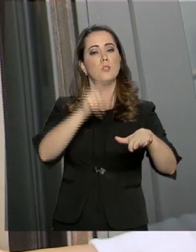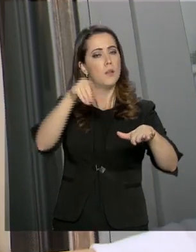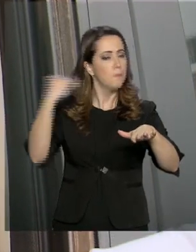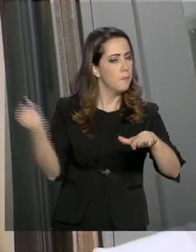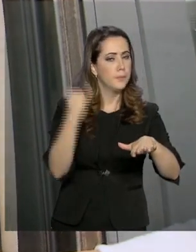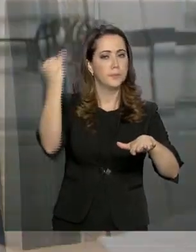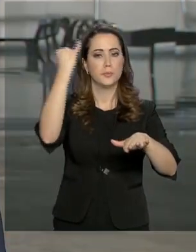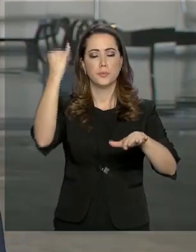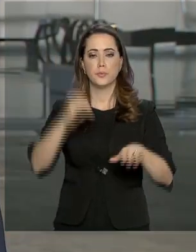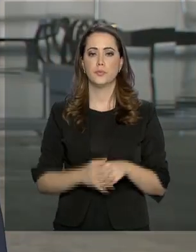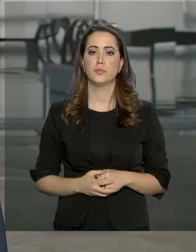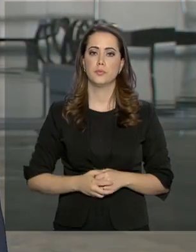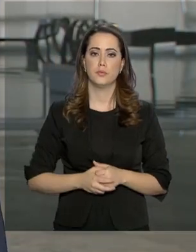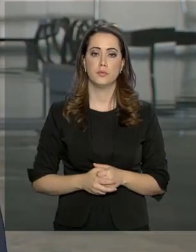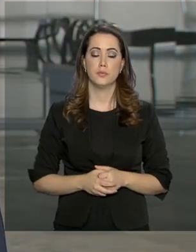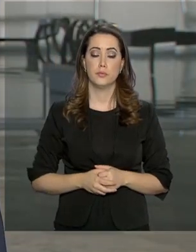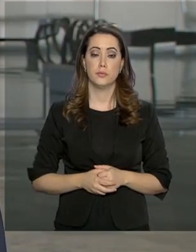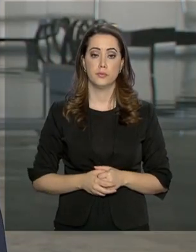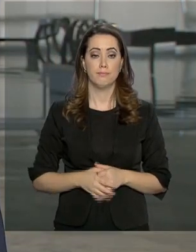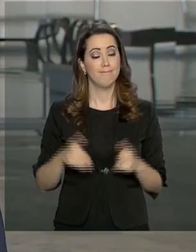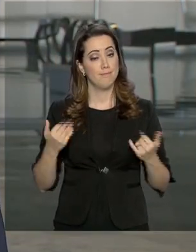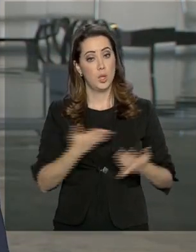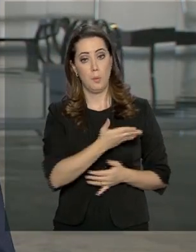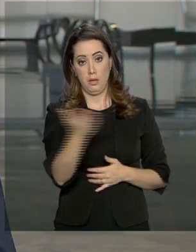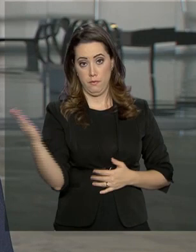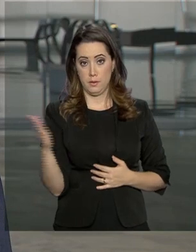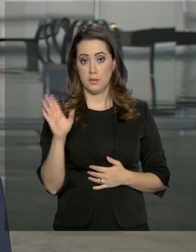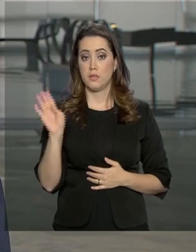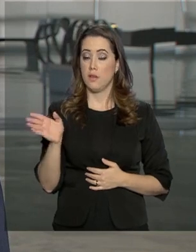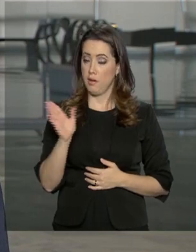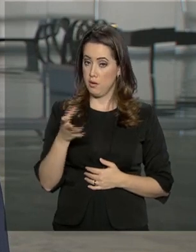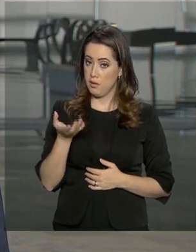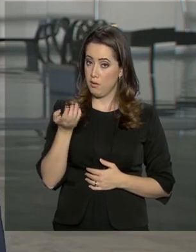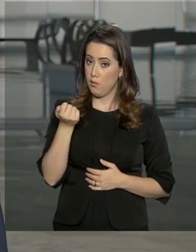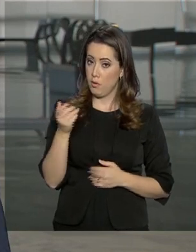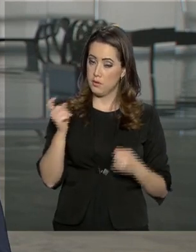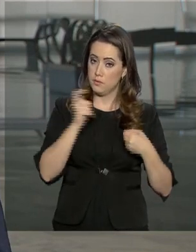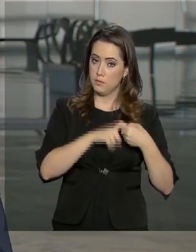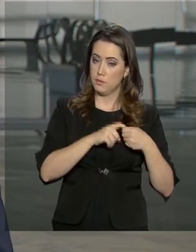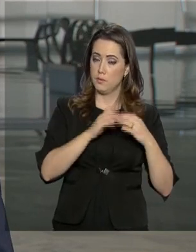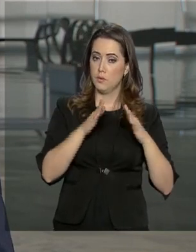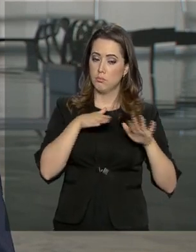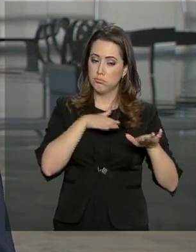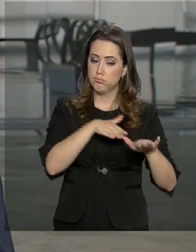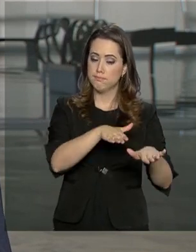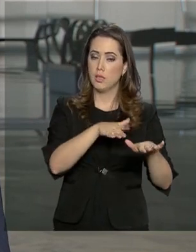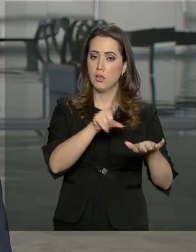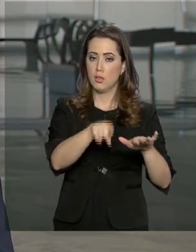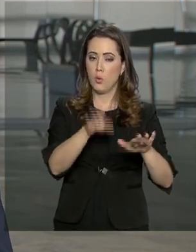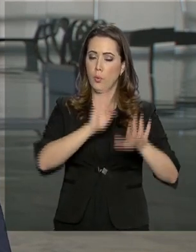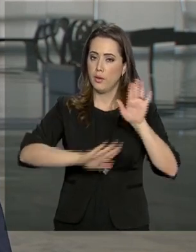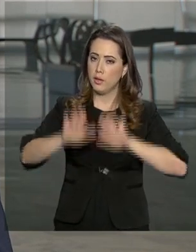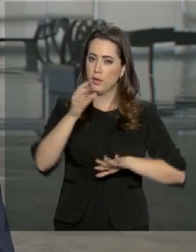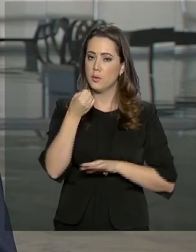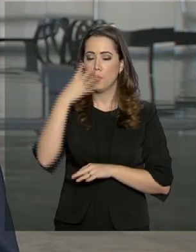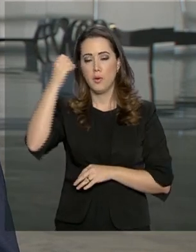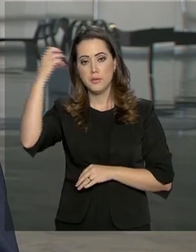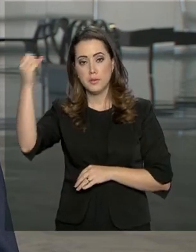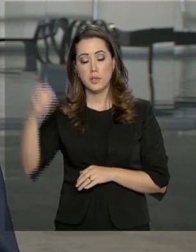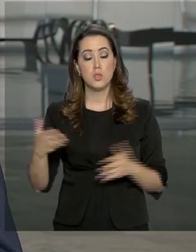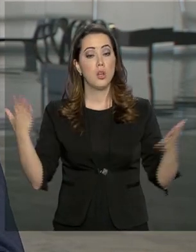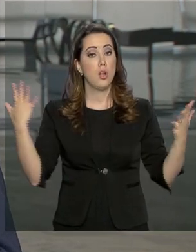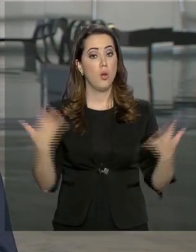é sempre válido. Portanto, para você que ainda vai pegar a estrada, dirija com cuidado e faça uma boa viagem.